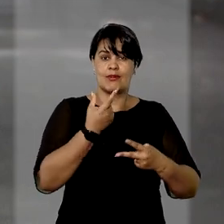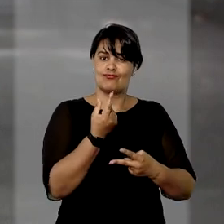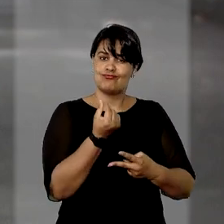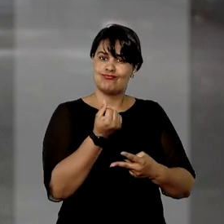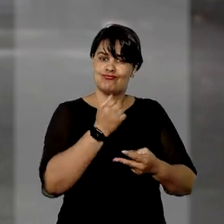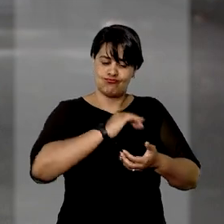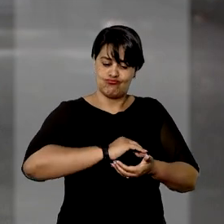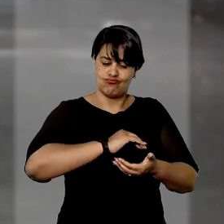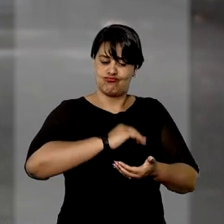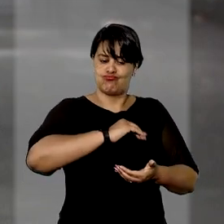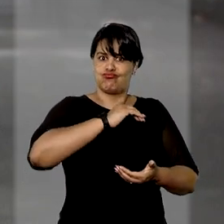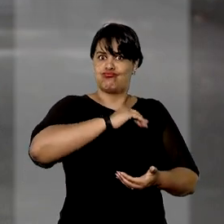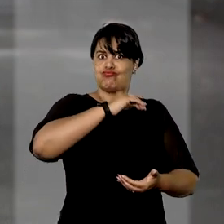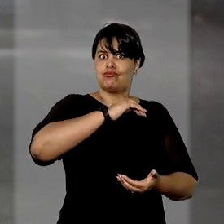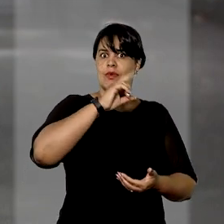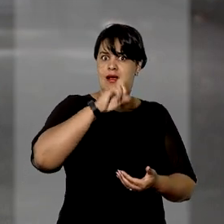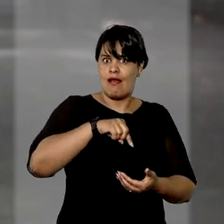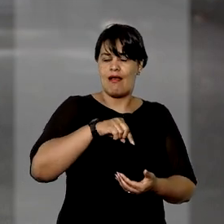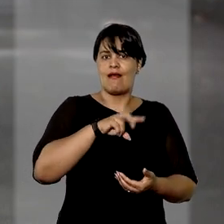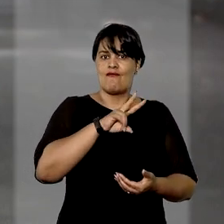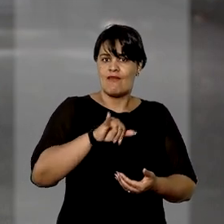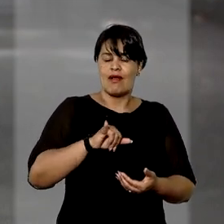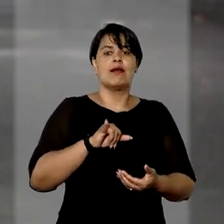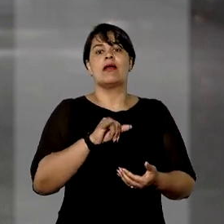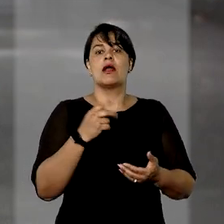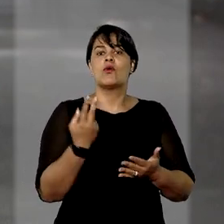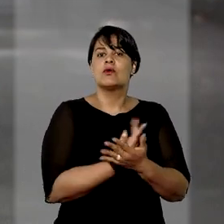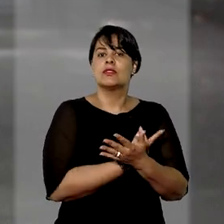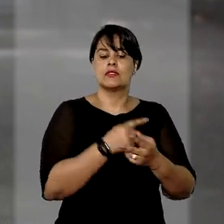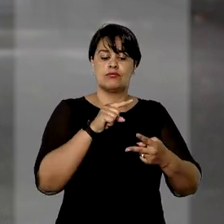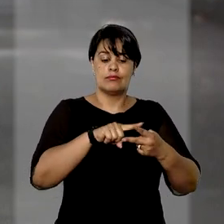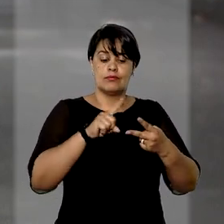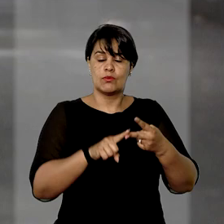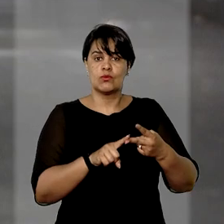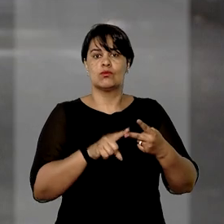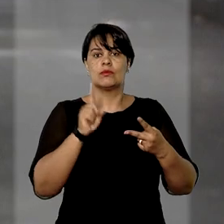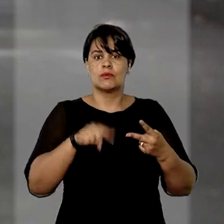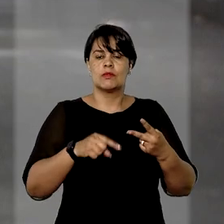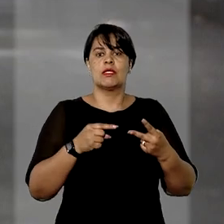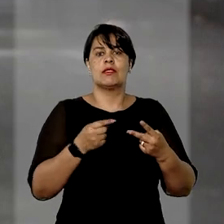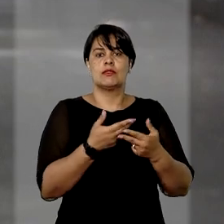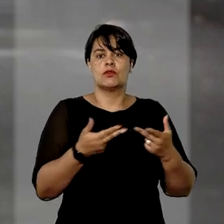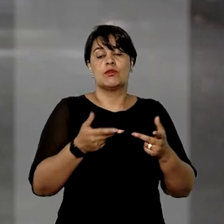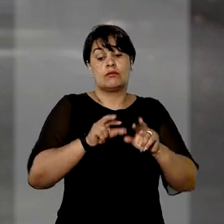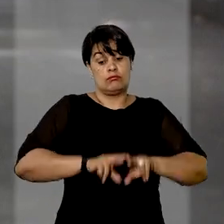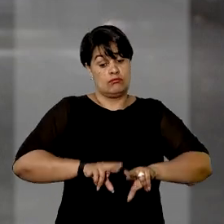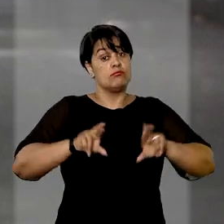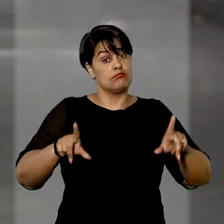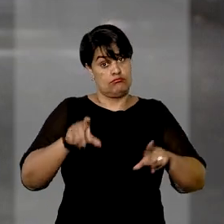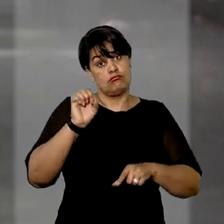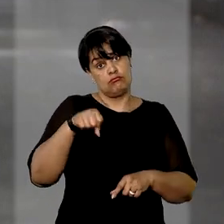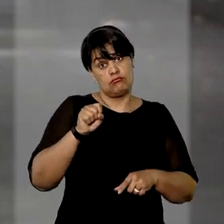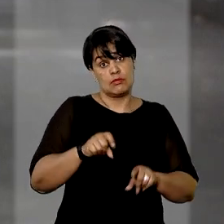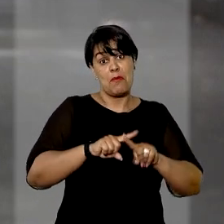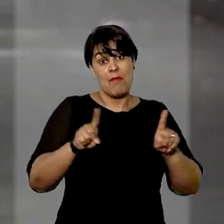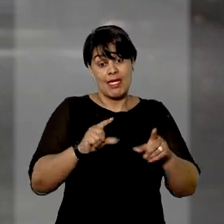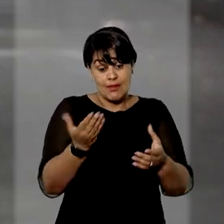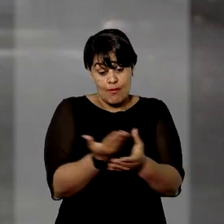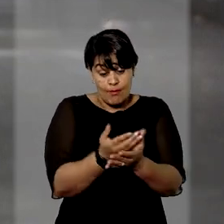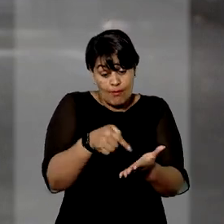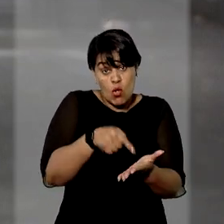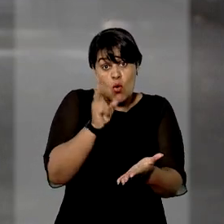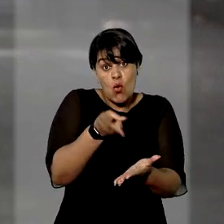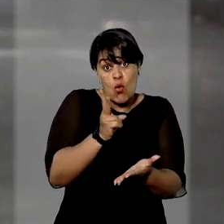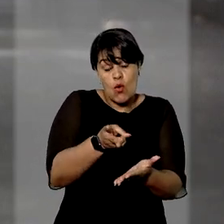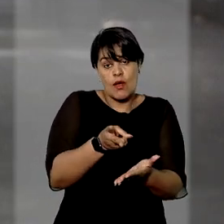técnicas representaria, na verdade, a acumulação de duas execuções de procedimentos distintos nos